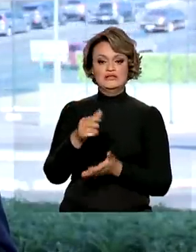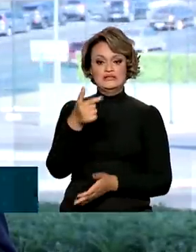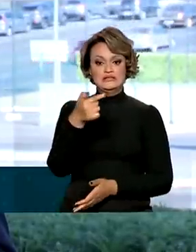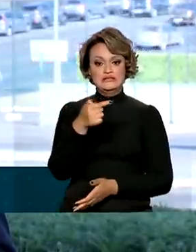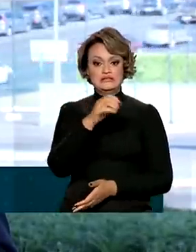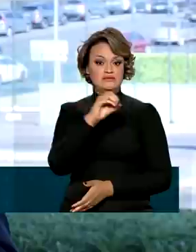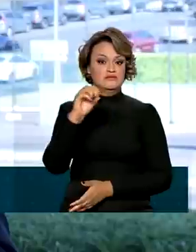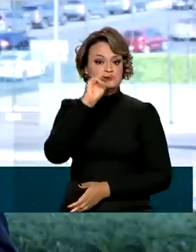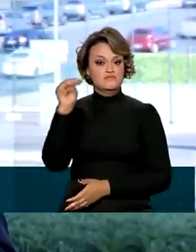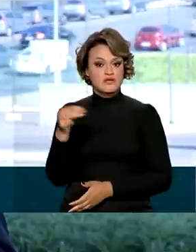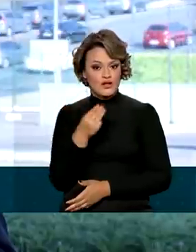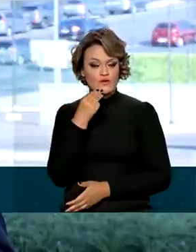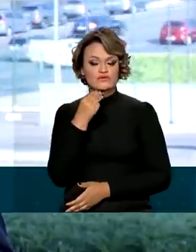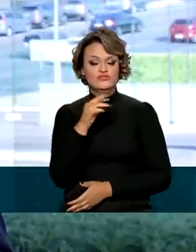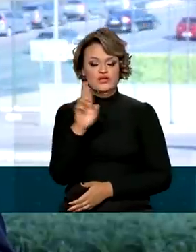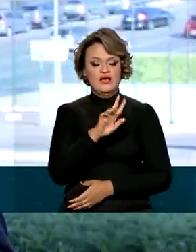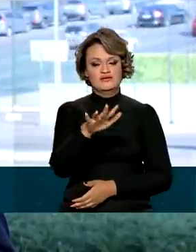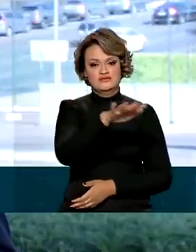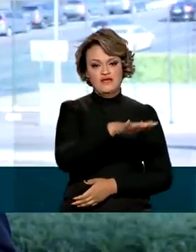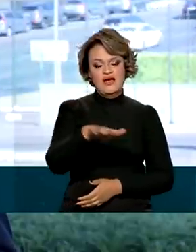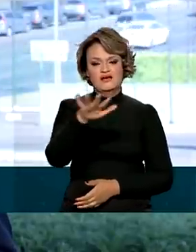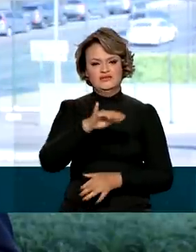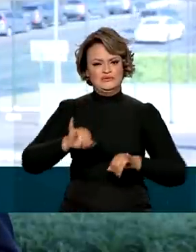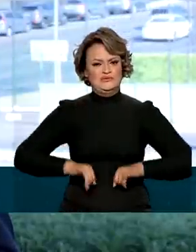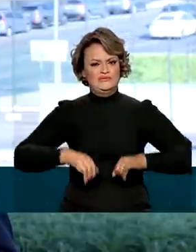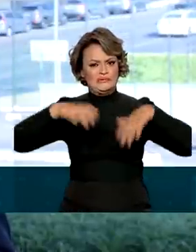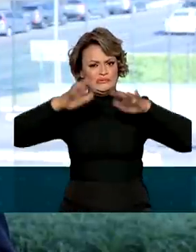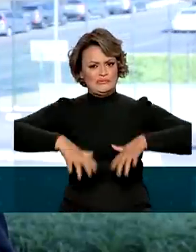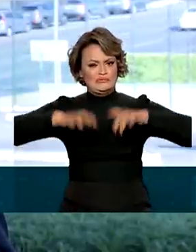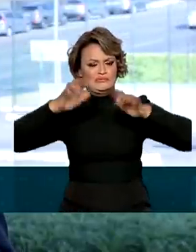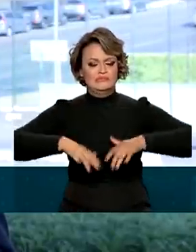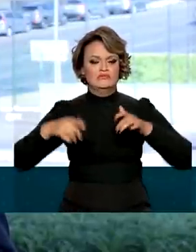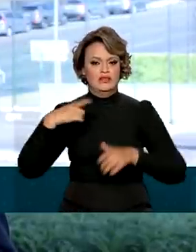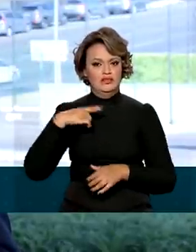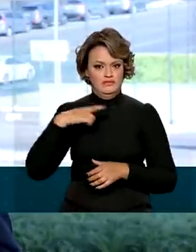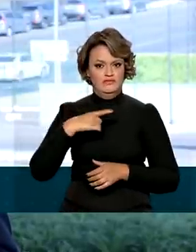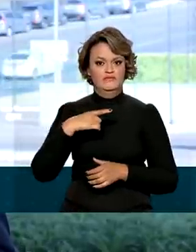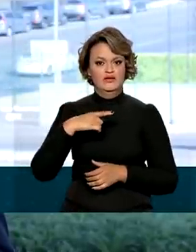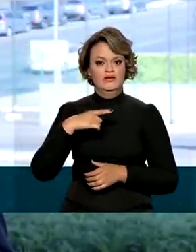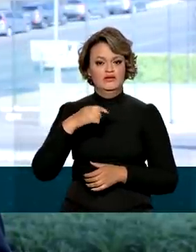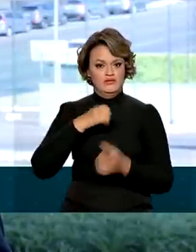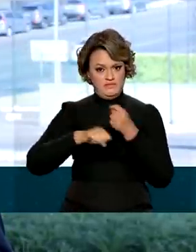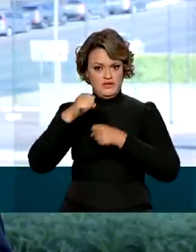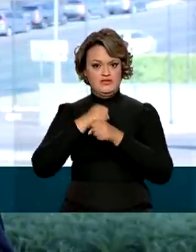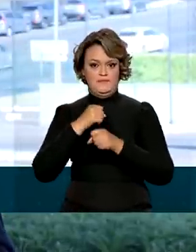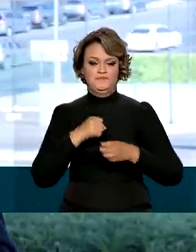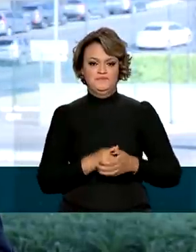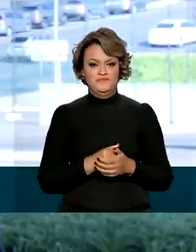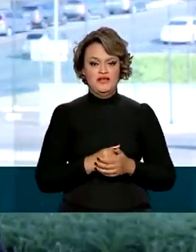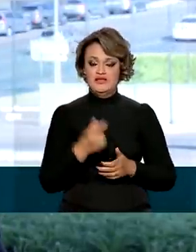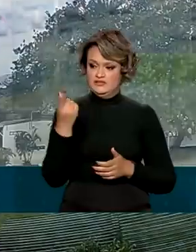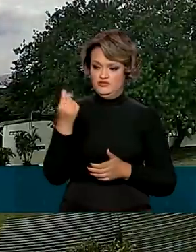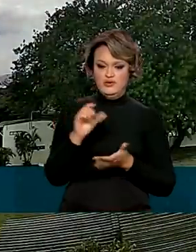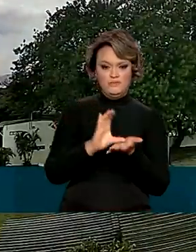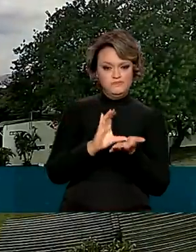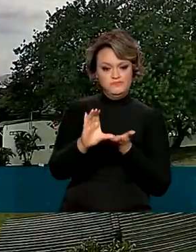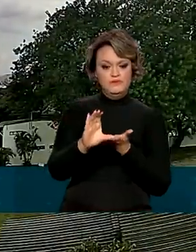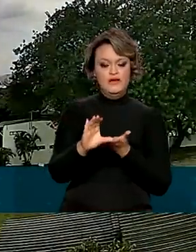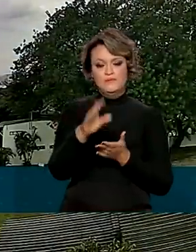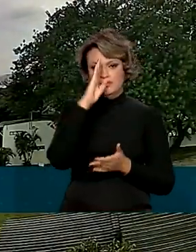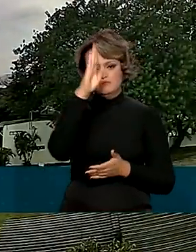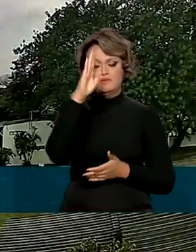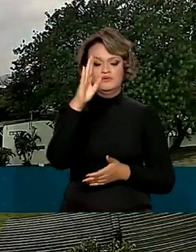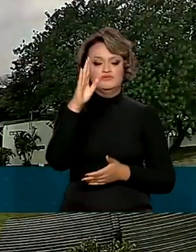milhões de reais para as regiões brasileiras atingidas pelas fortes chuvas do ano passado. Esses recursos serão destinados